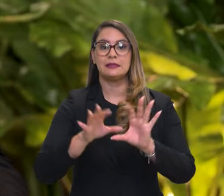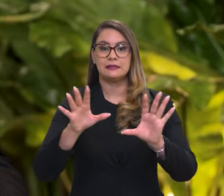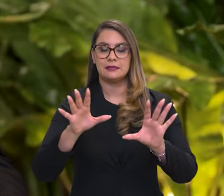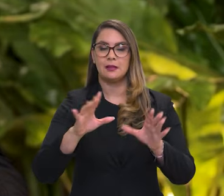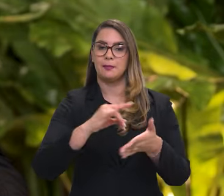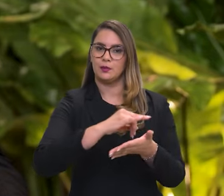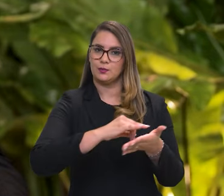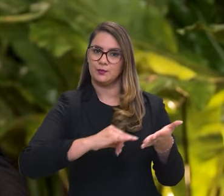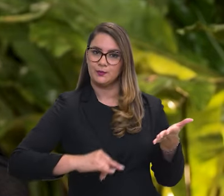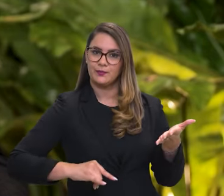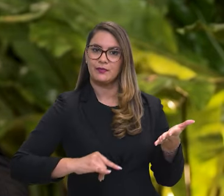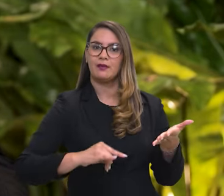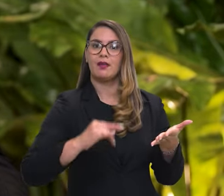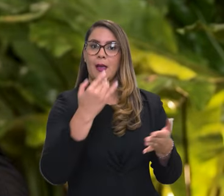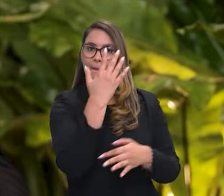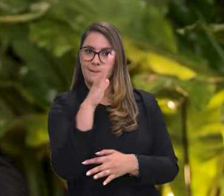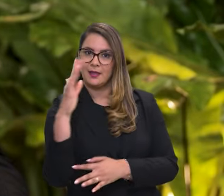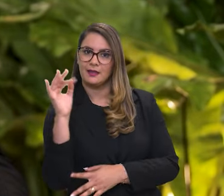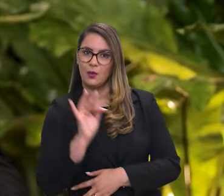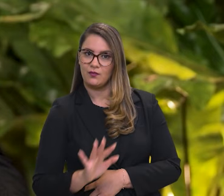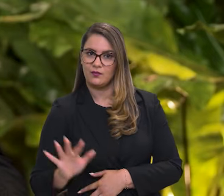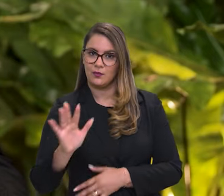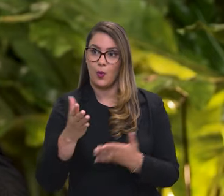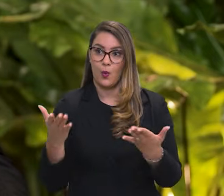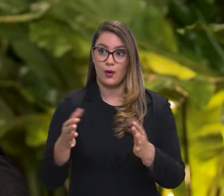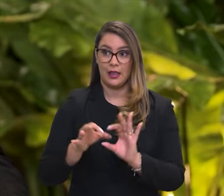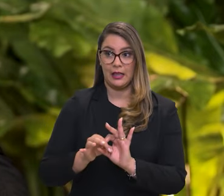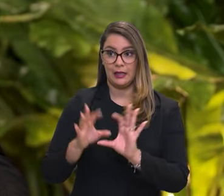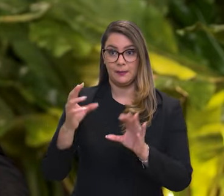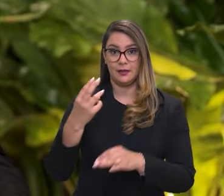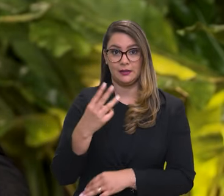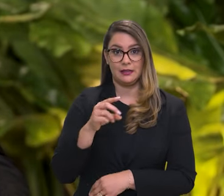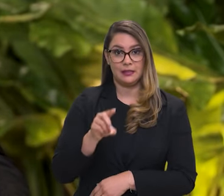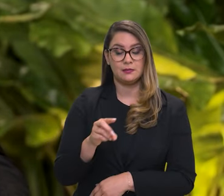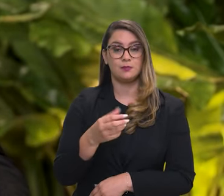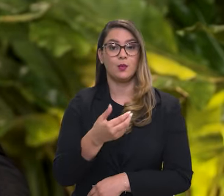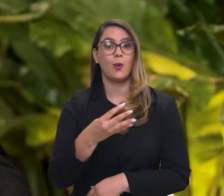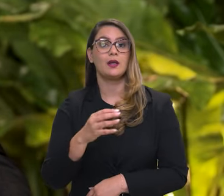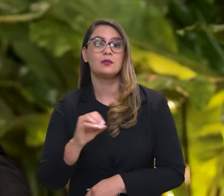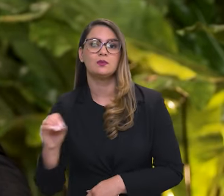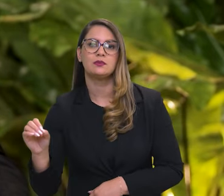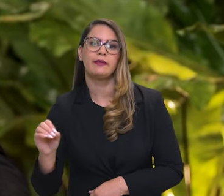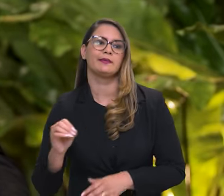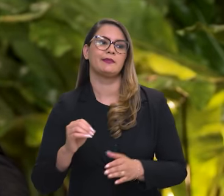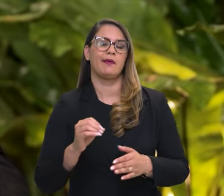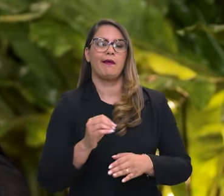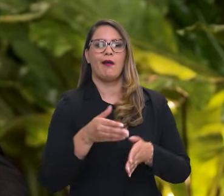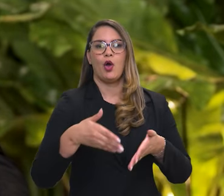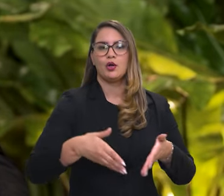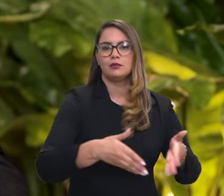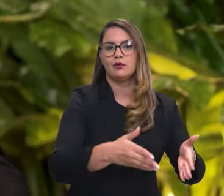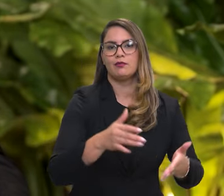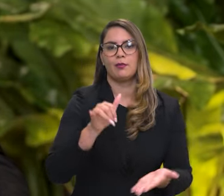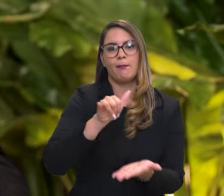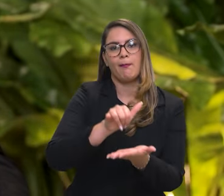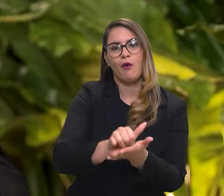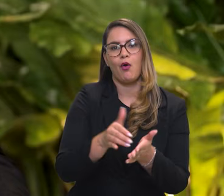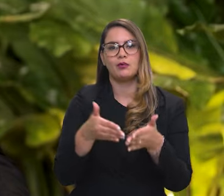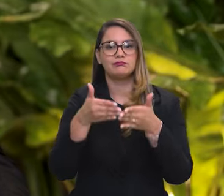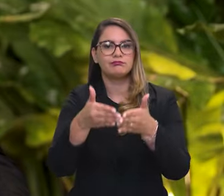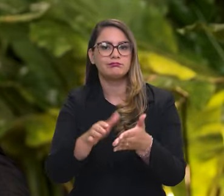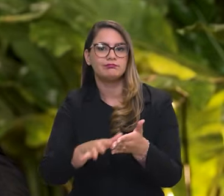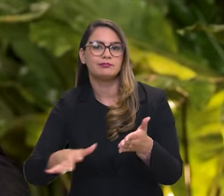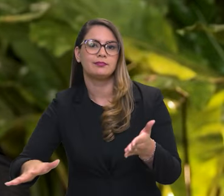licenciamento ambiental federal. Hoje, o IBAMA está licenciando 3.400 empreendimentos, entre rodovias, ferrovias,